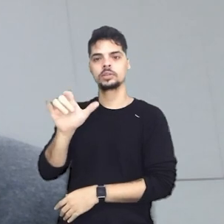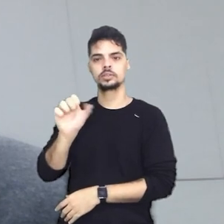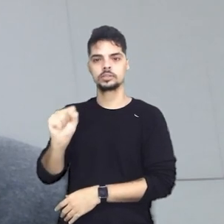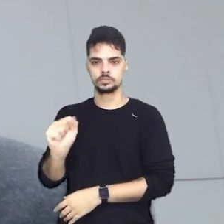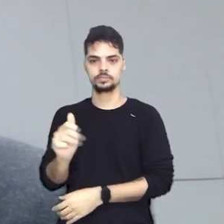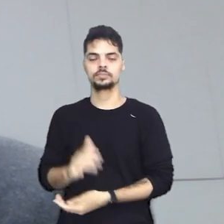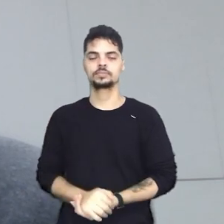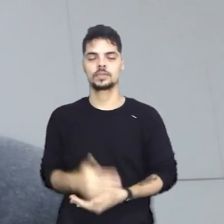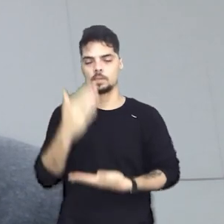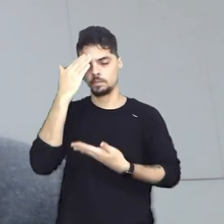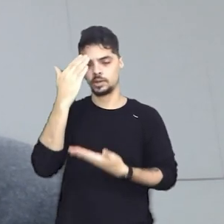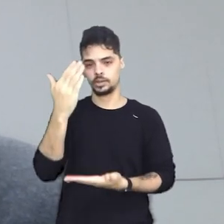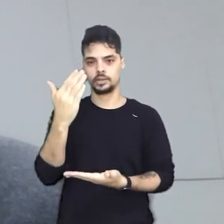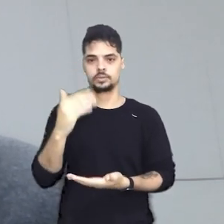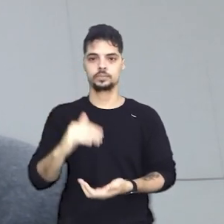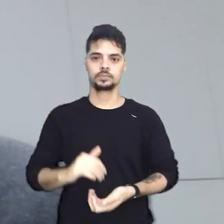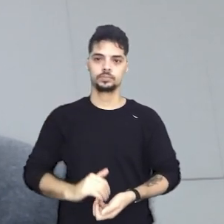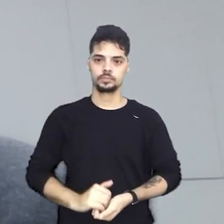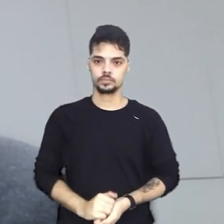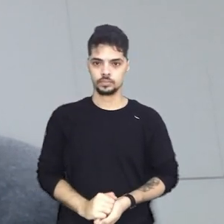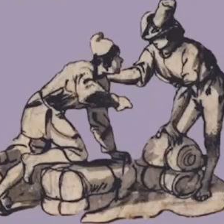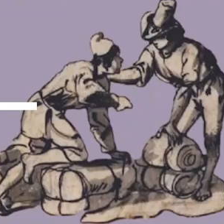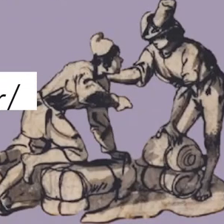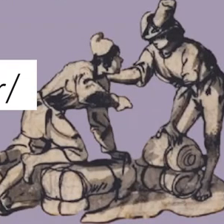Heloísa Murgel. Muito obrigado.